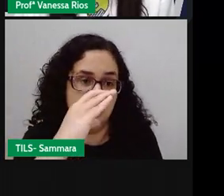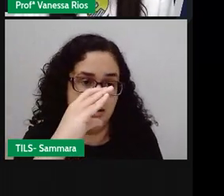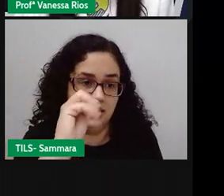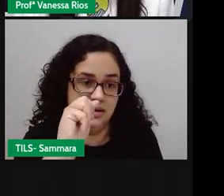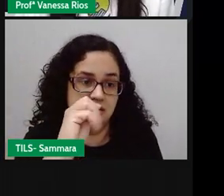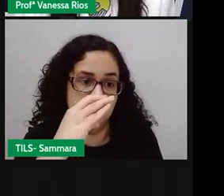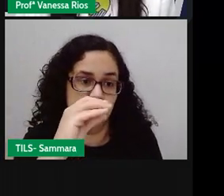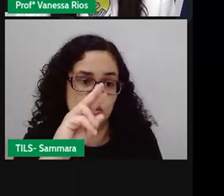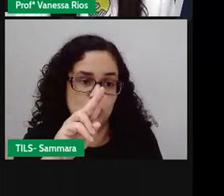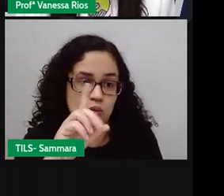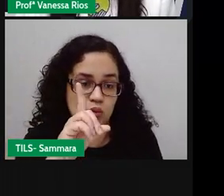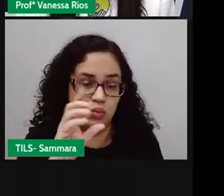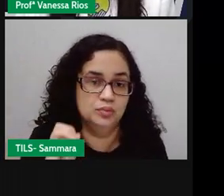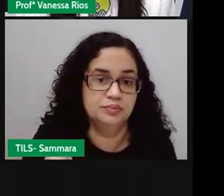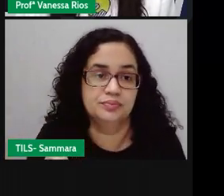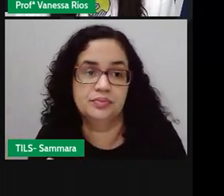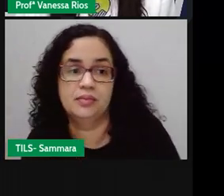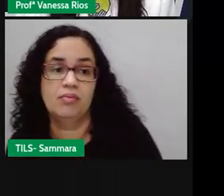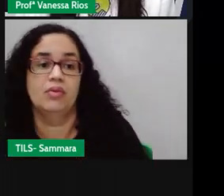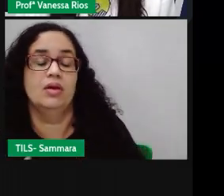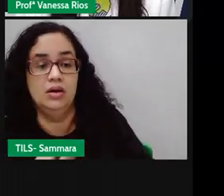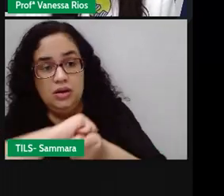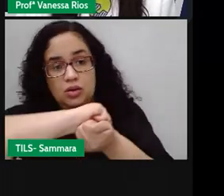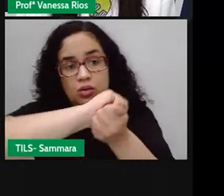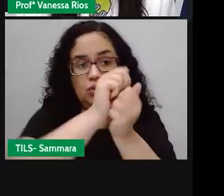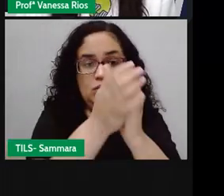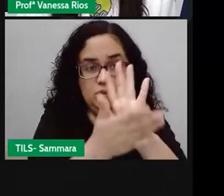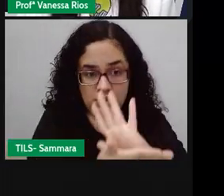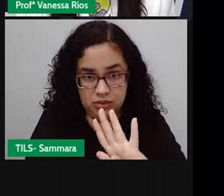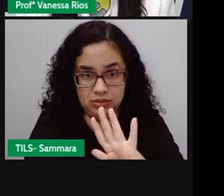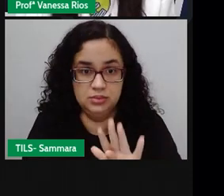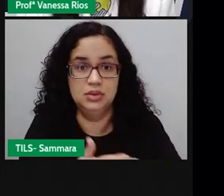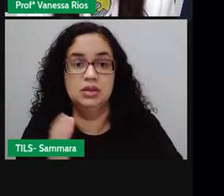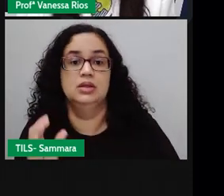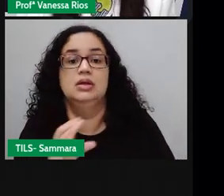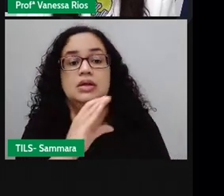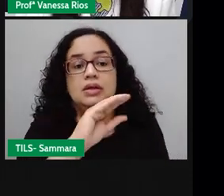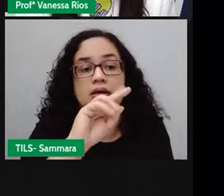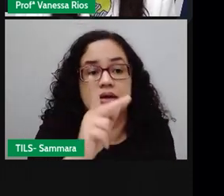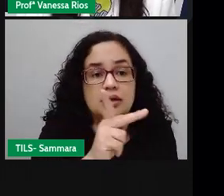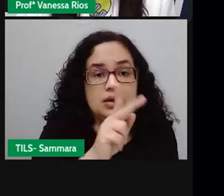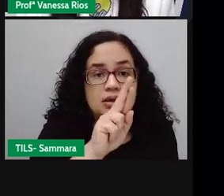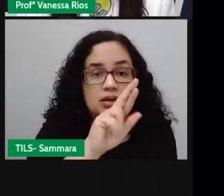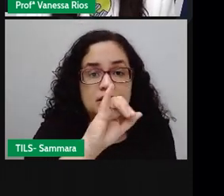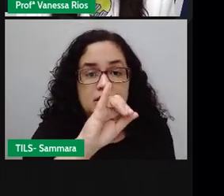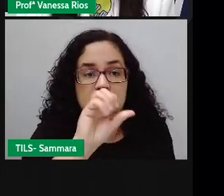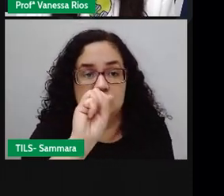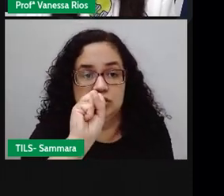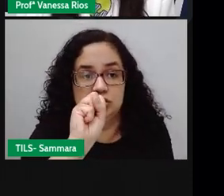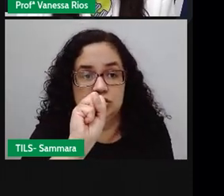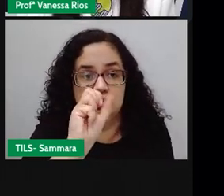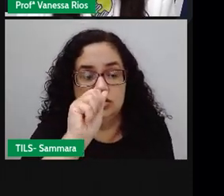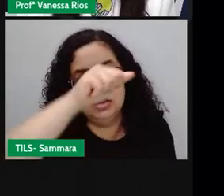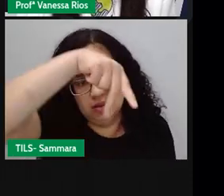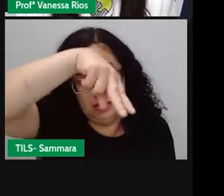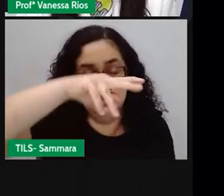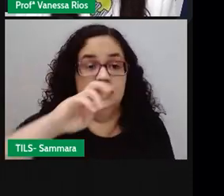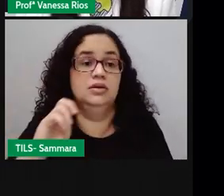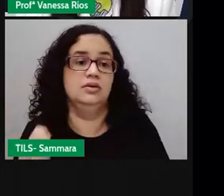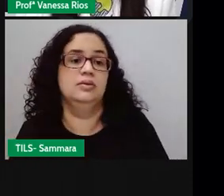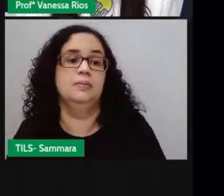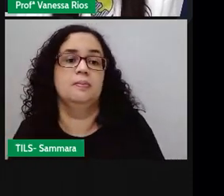tem... Essa é uma adaptação de Cristiane Angelotti, mas a gente pode encontrar várias outras versões, incluindo